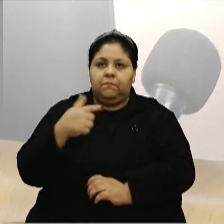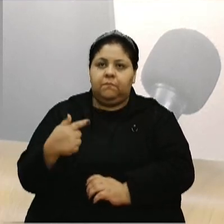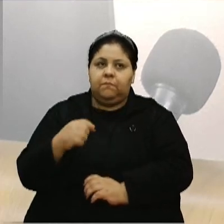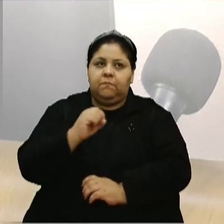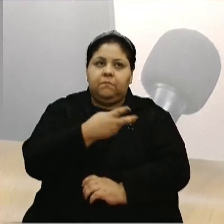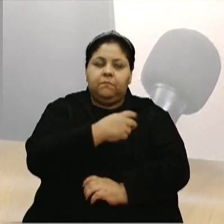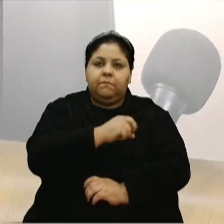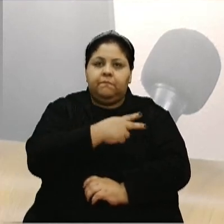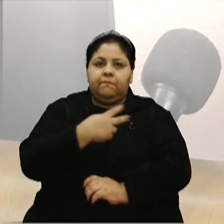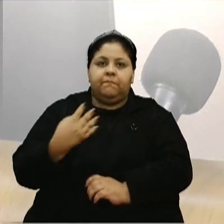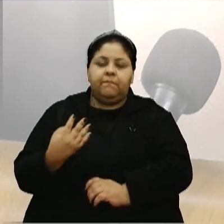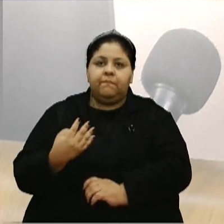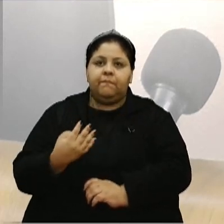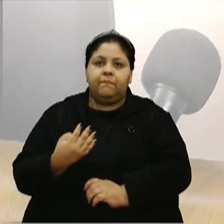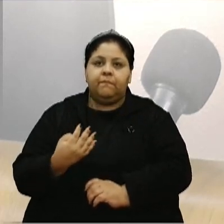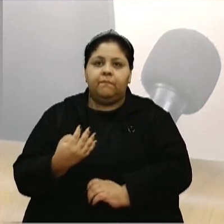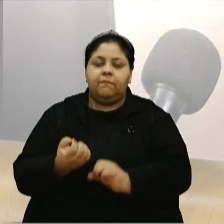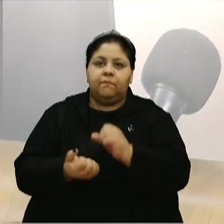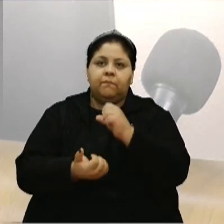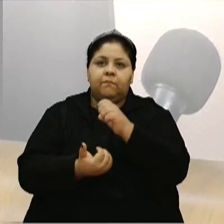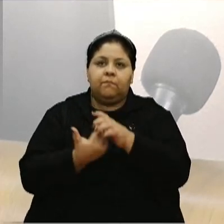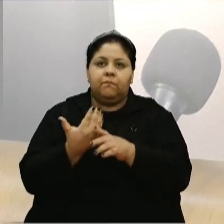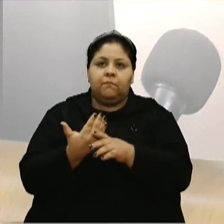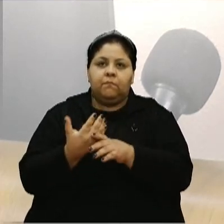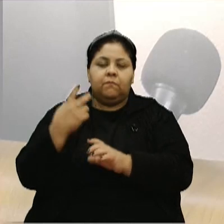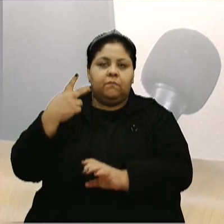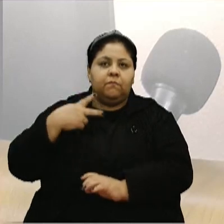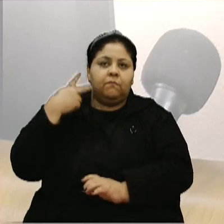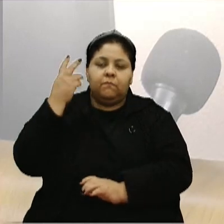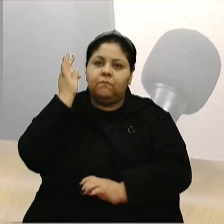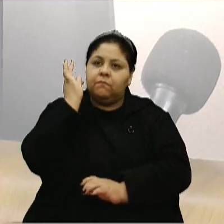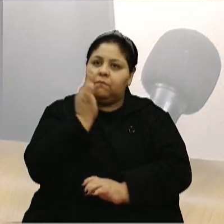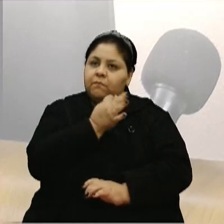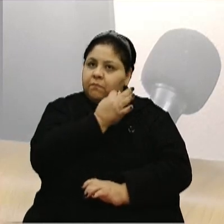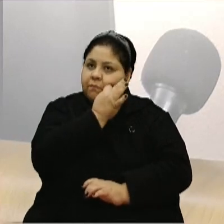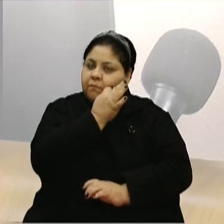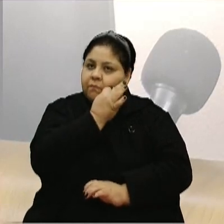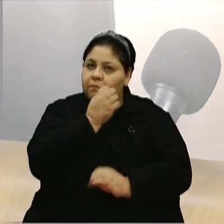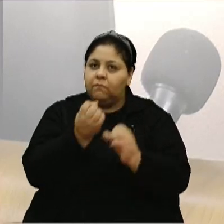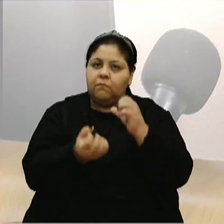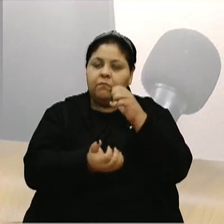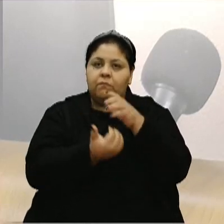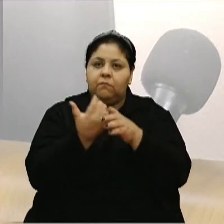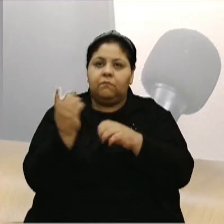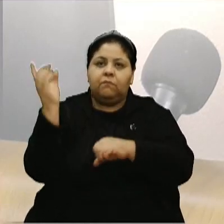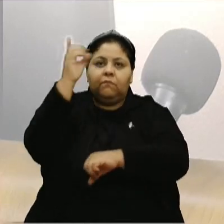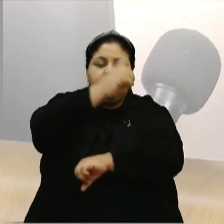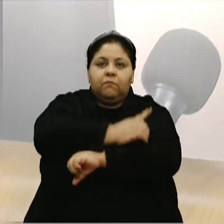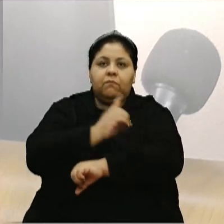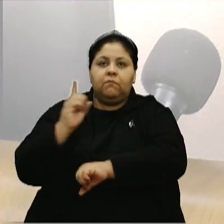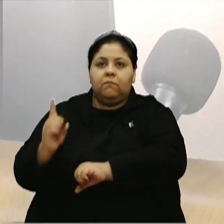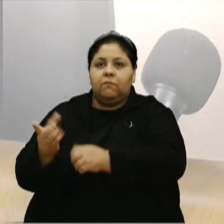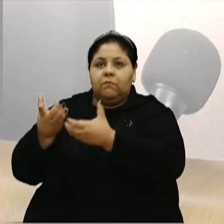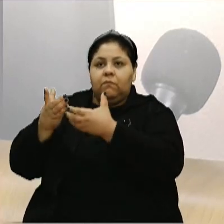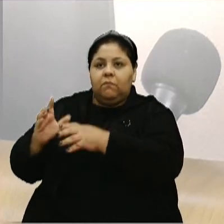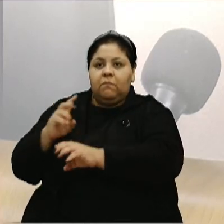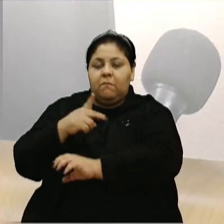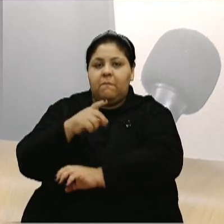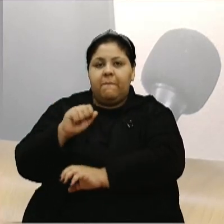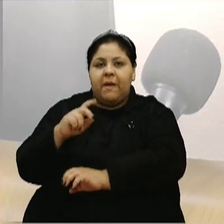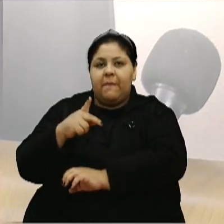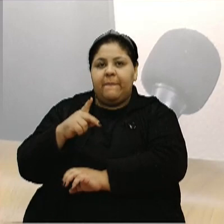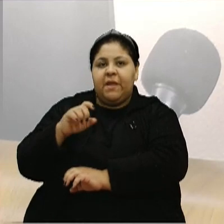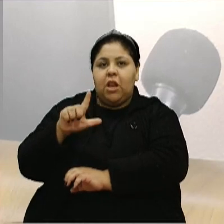.2024, de autoria da vereadora Tatiana Friço, que institui o dia D contra o papiloma vírus